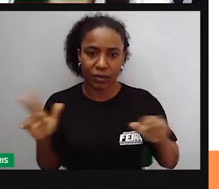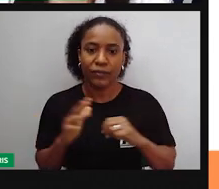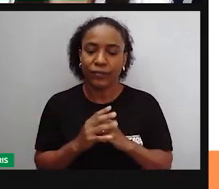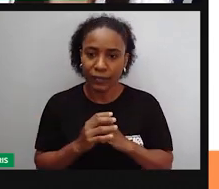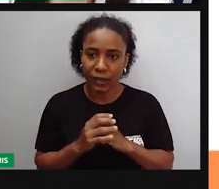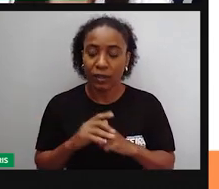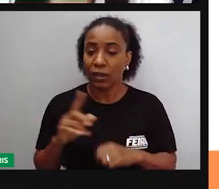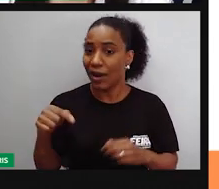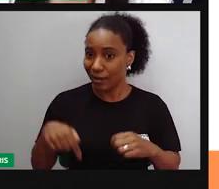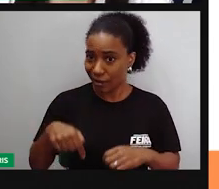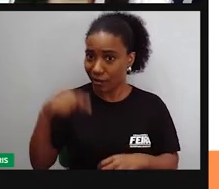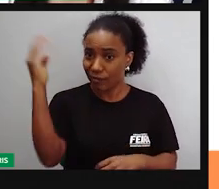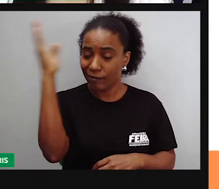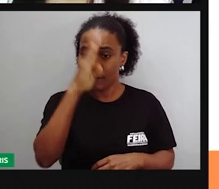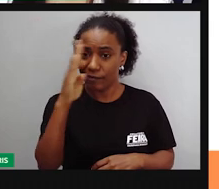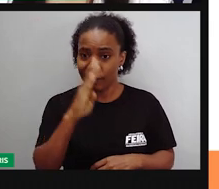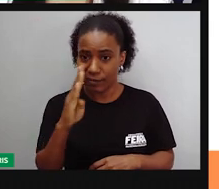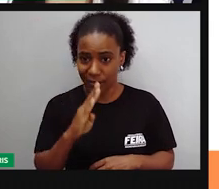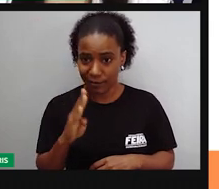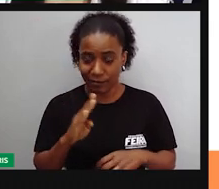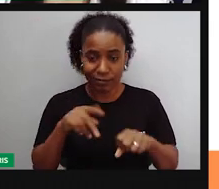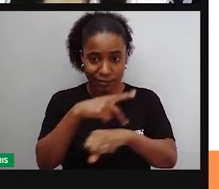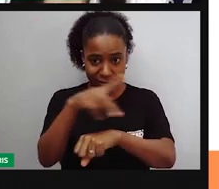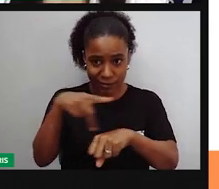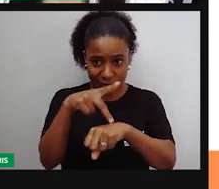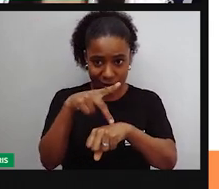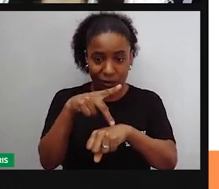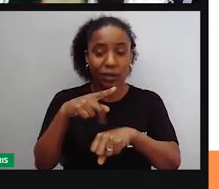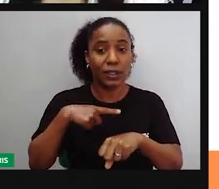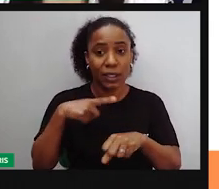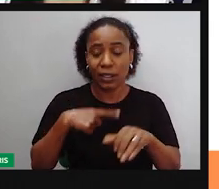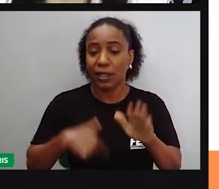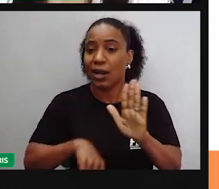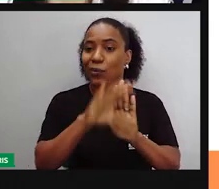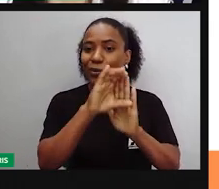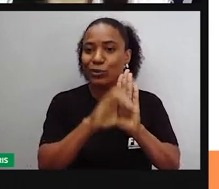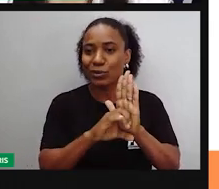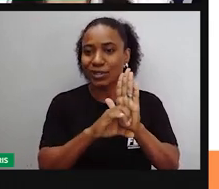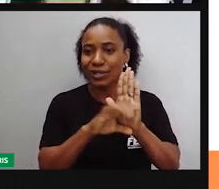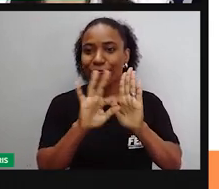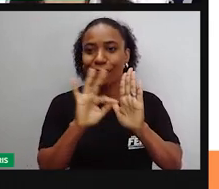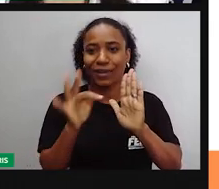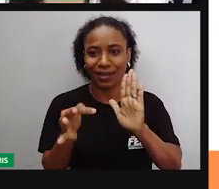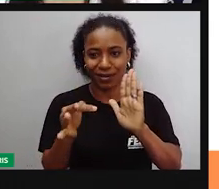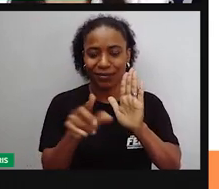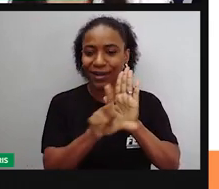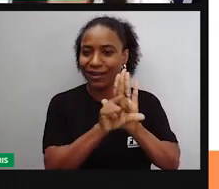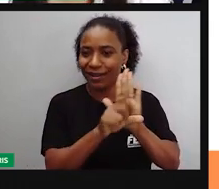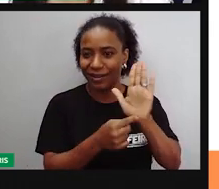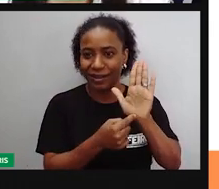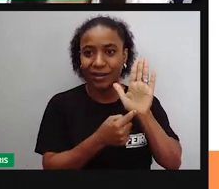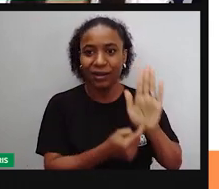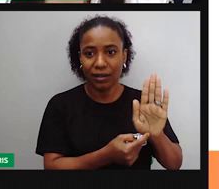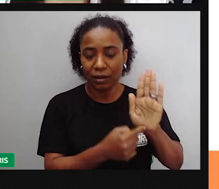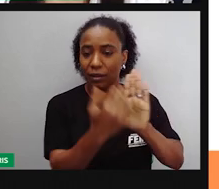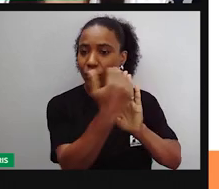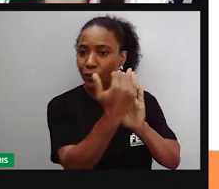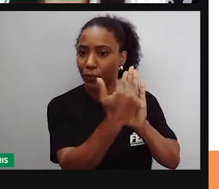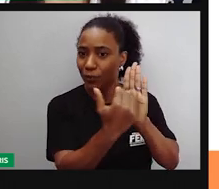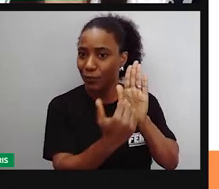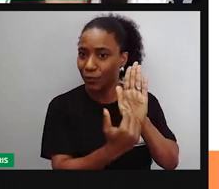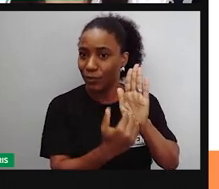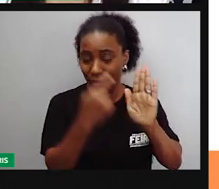a Constituição Federal. A nossa Constituição, a nossa última Constituição, a gente já viu, que foi